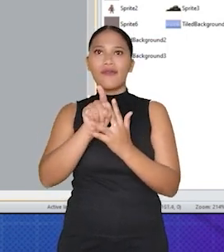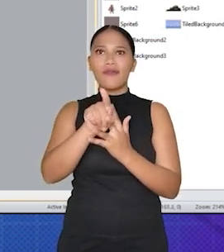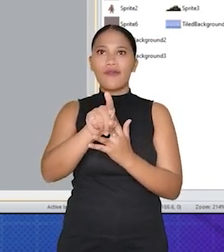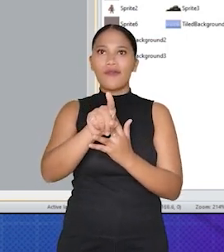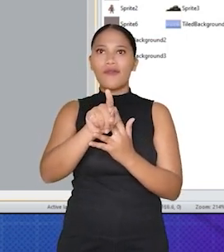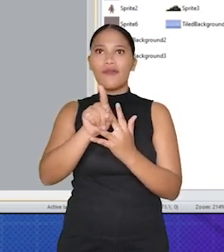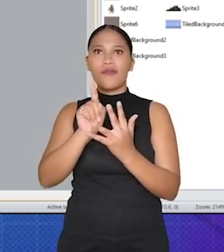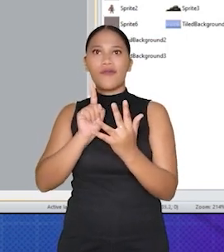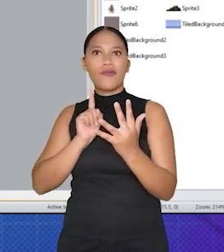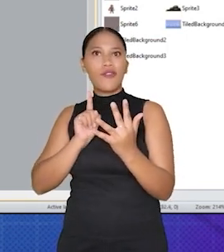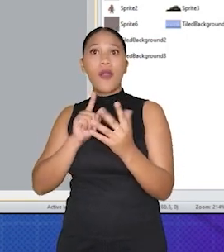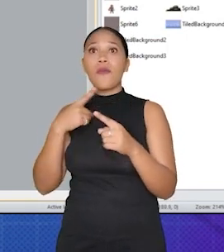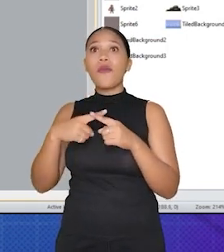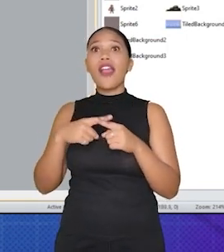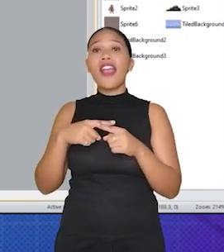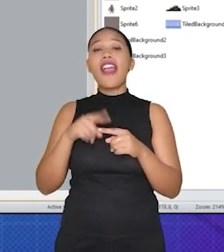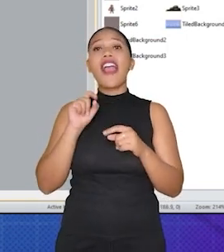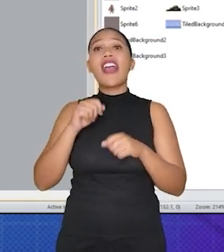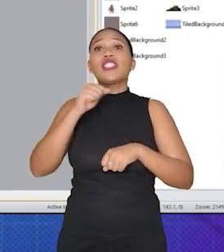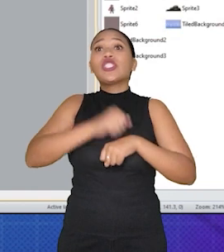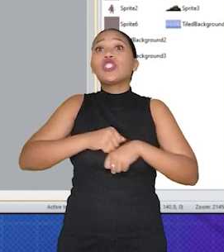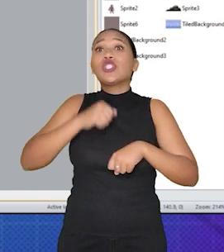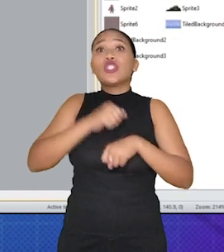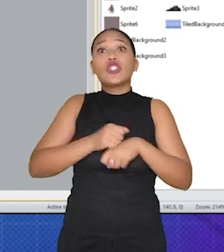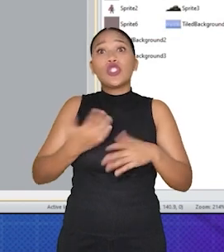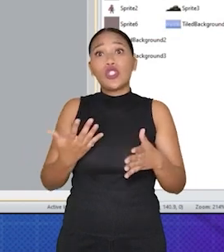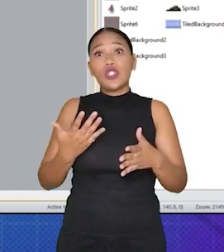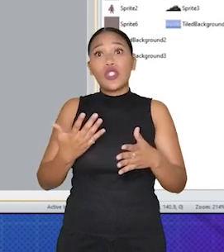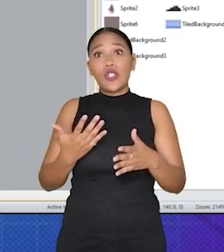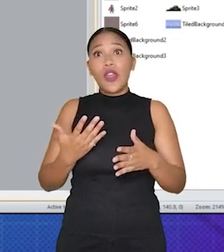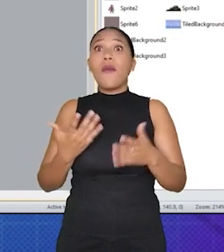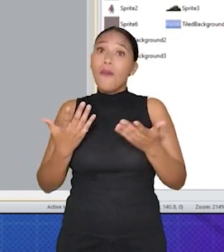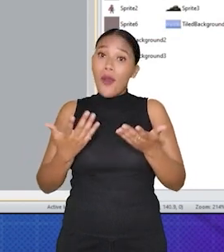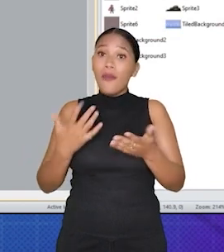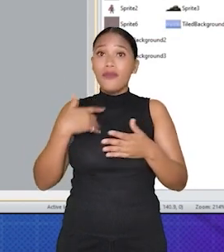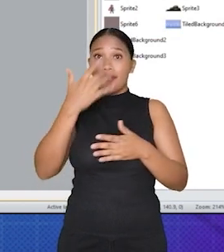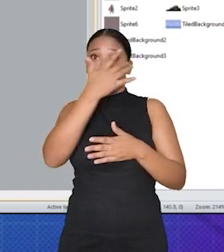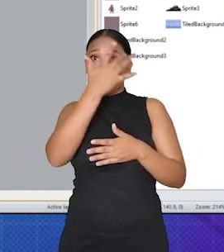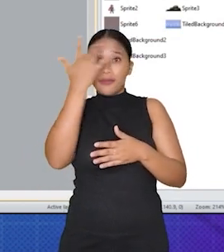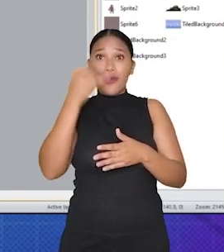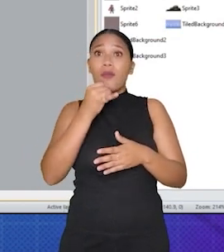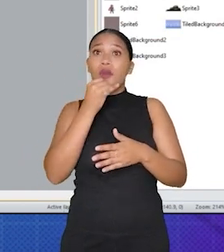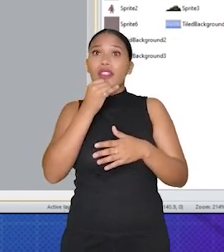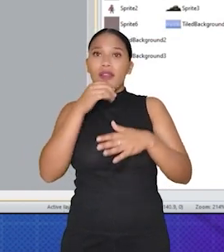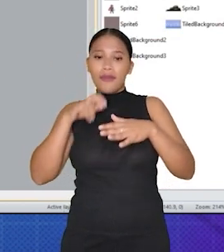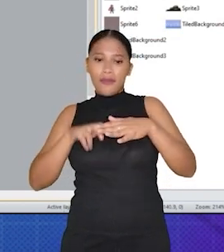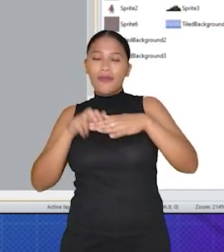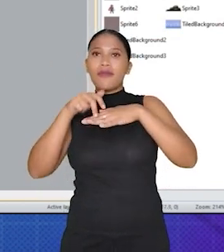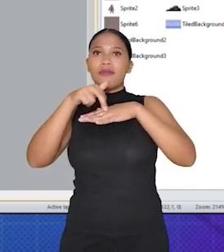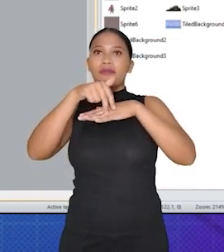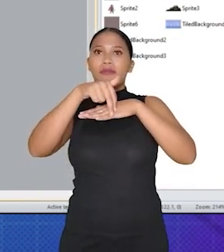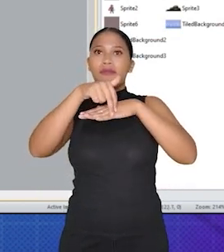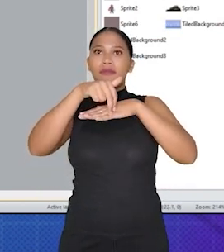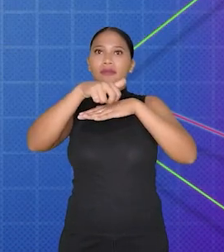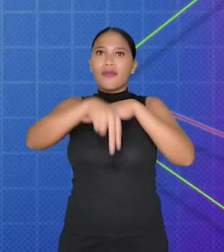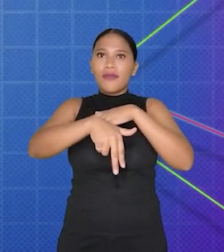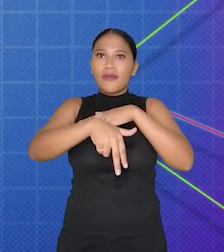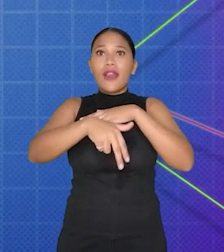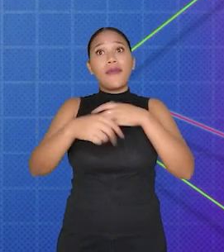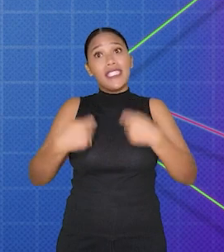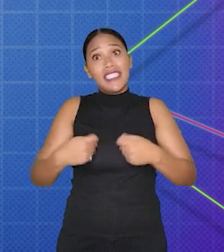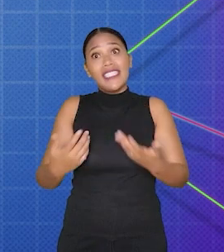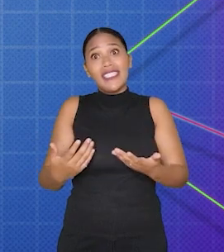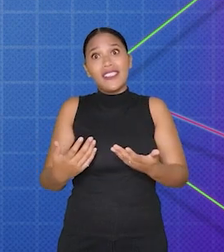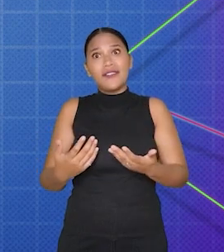objeto sólido. Isso é especialmente útil em jogos de plataforma, onde o personagem deve andar sobre superfícies sólidas.